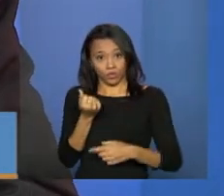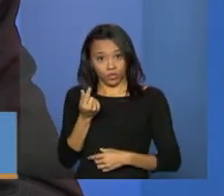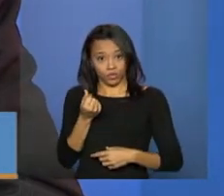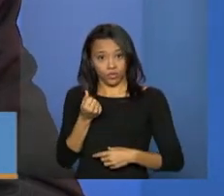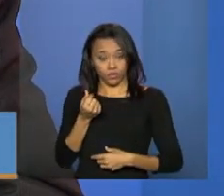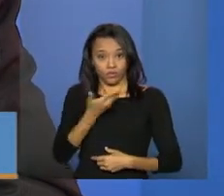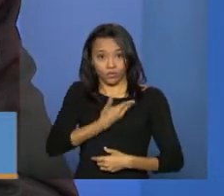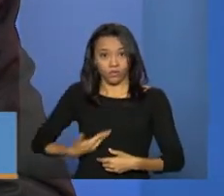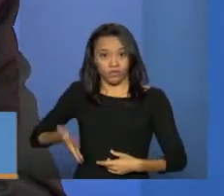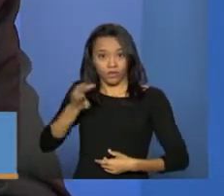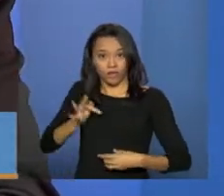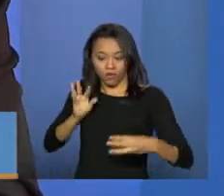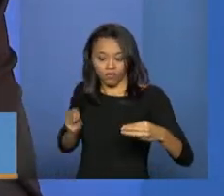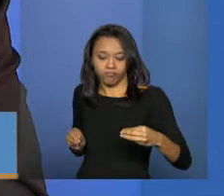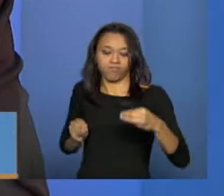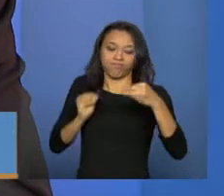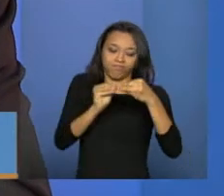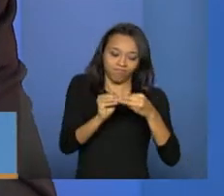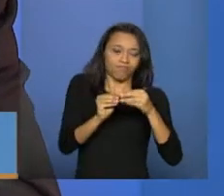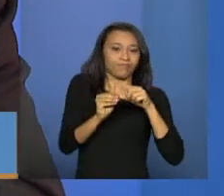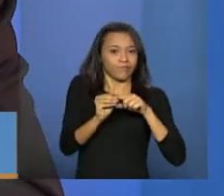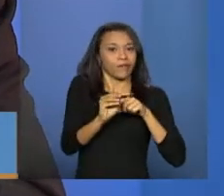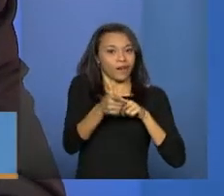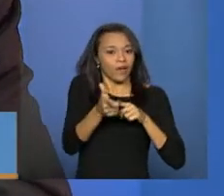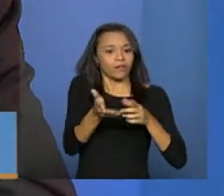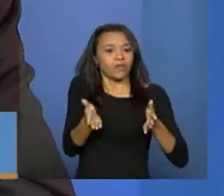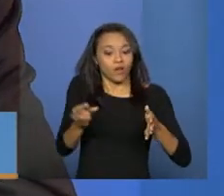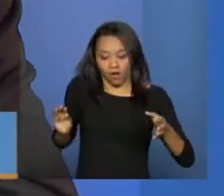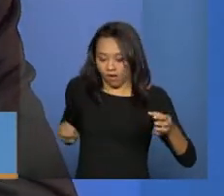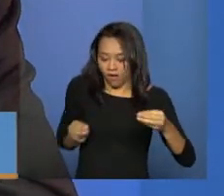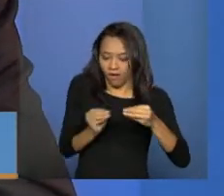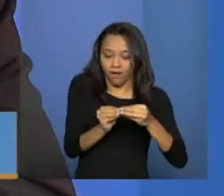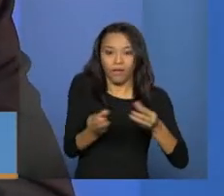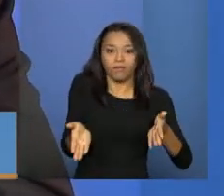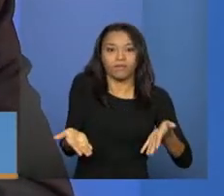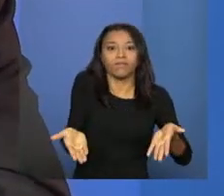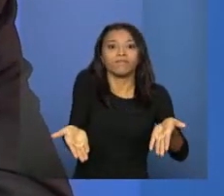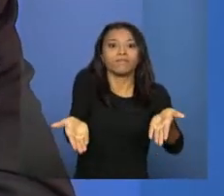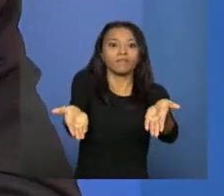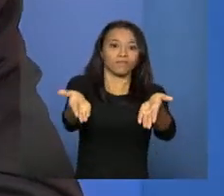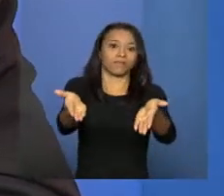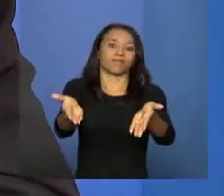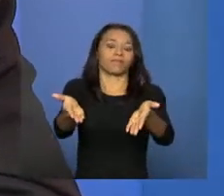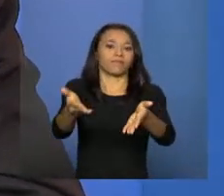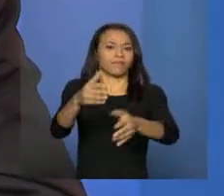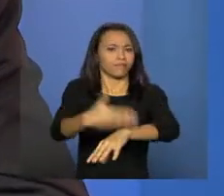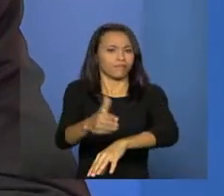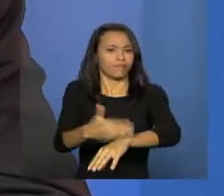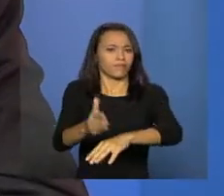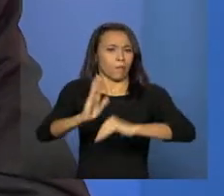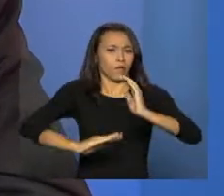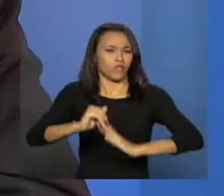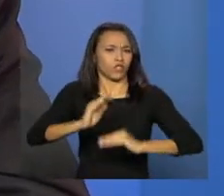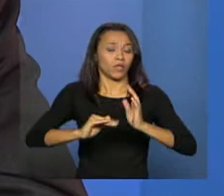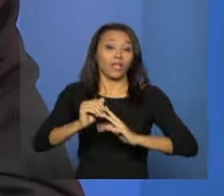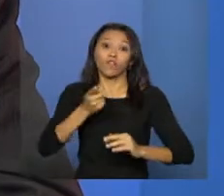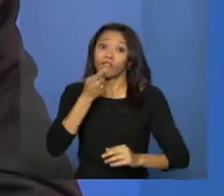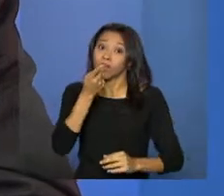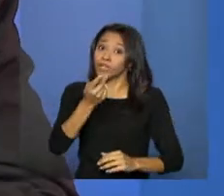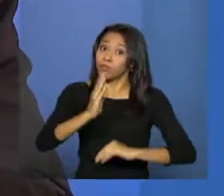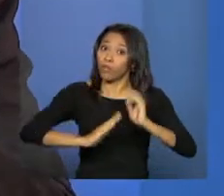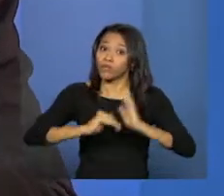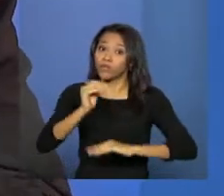para fomentar isso, fomentar essa profissionalização. Então, nós estamos falando de profissionais efetivos.